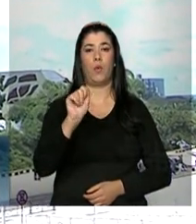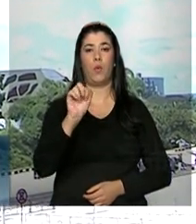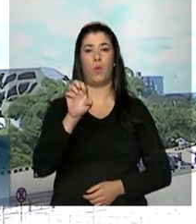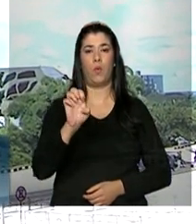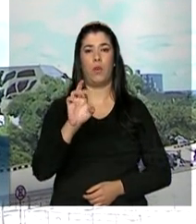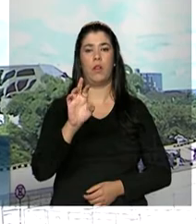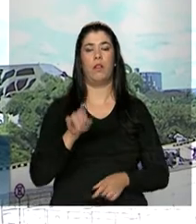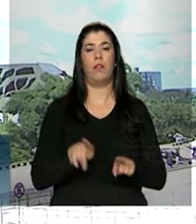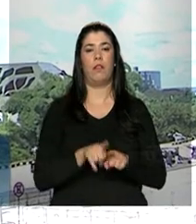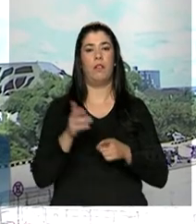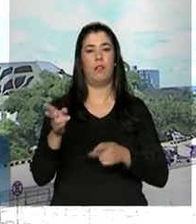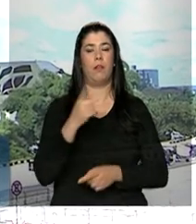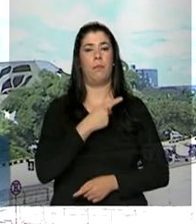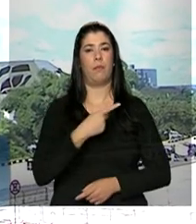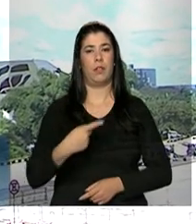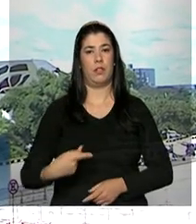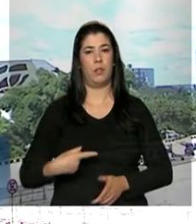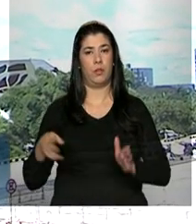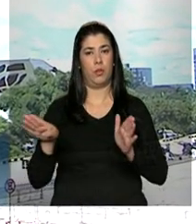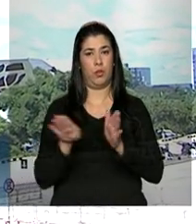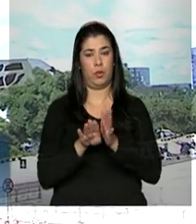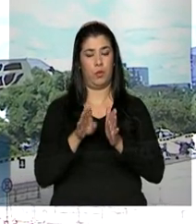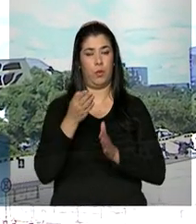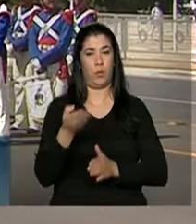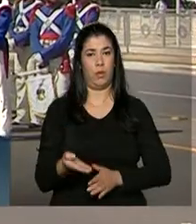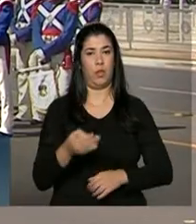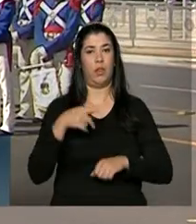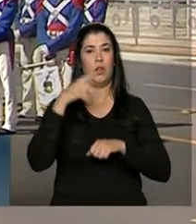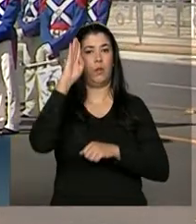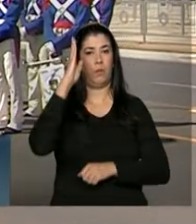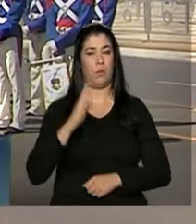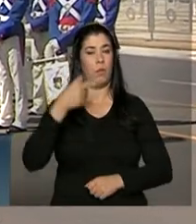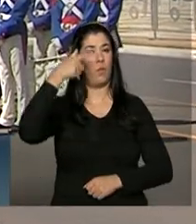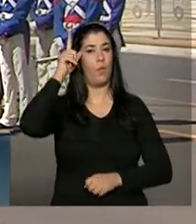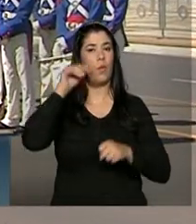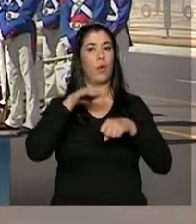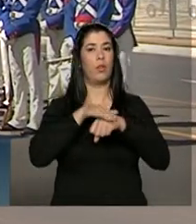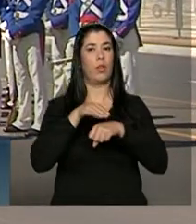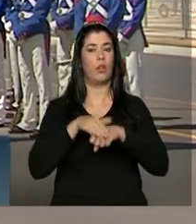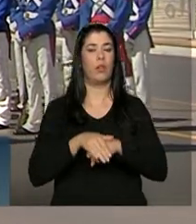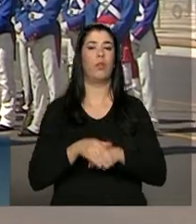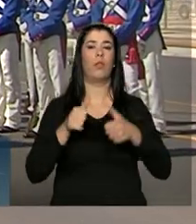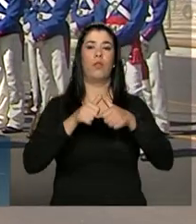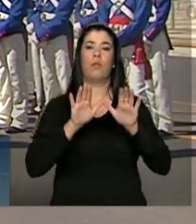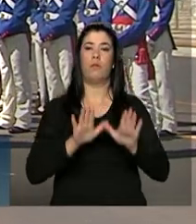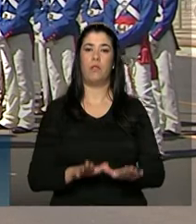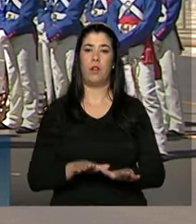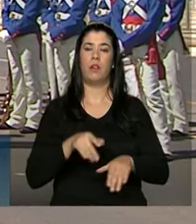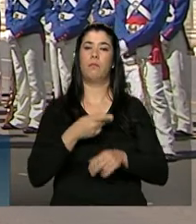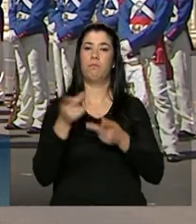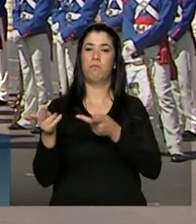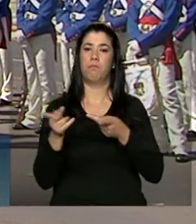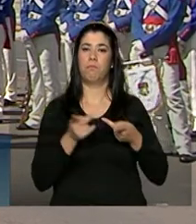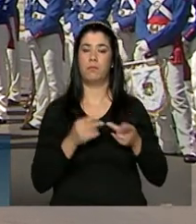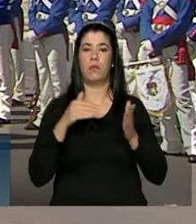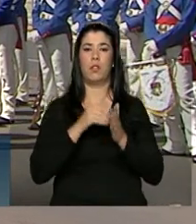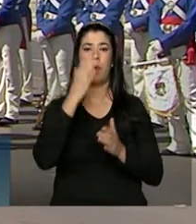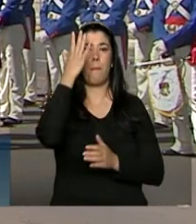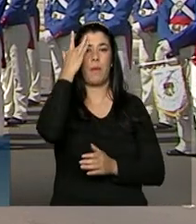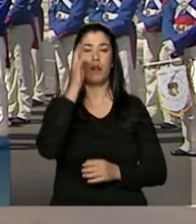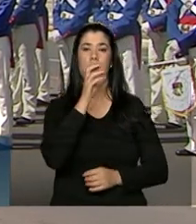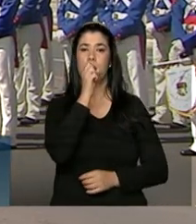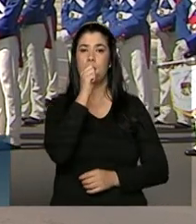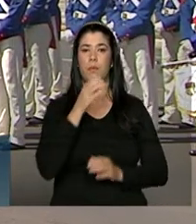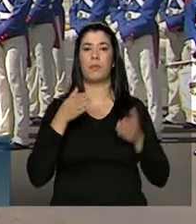presidenta coreana chegou ao Brasil ontem à noite e fica até amanhã, sábado, quando participará de um